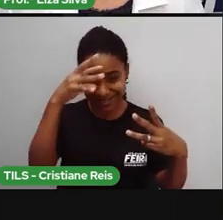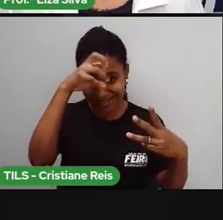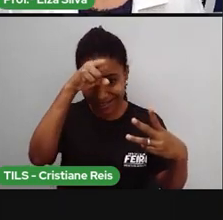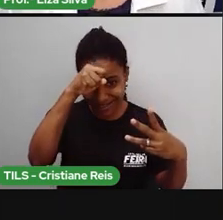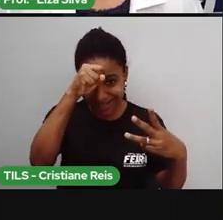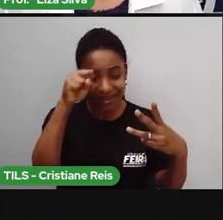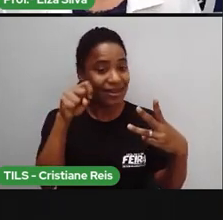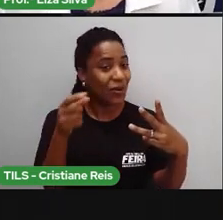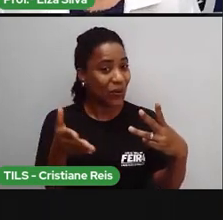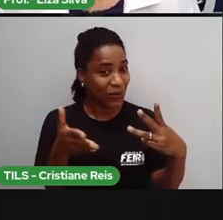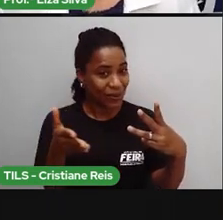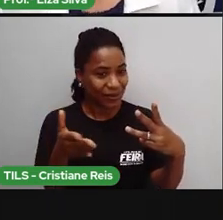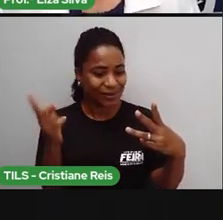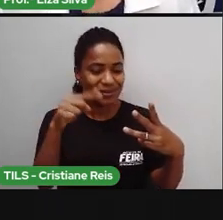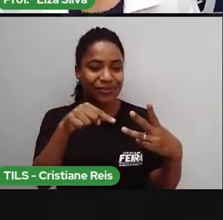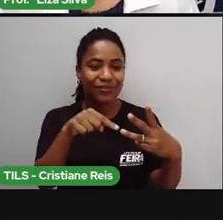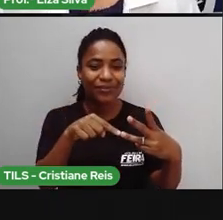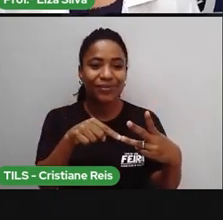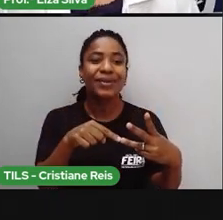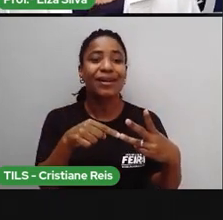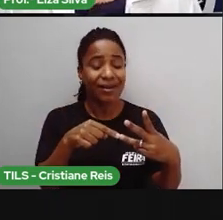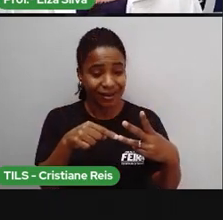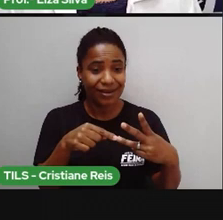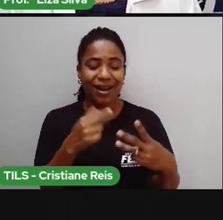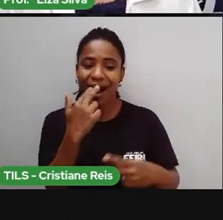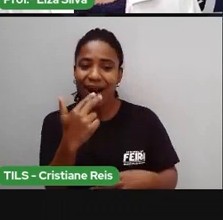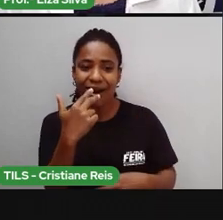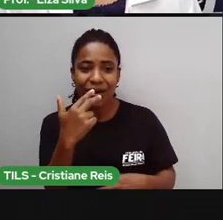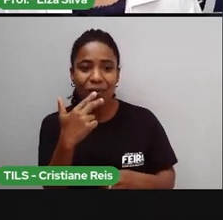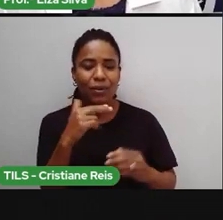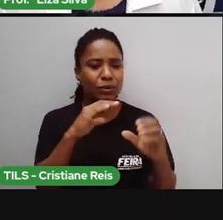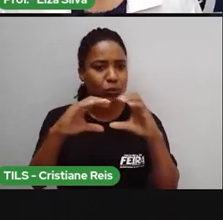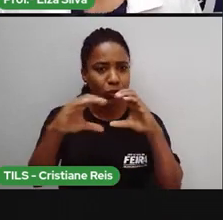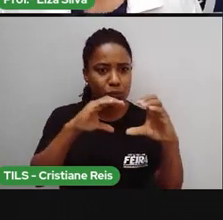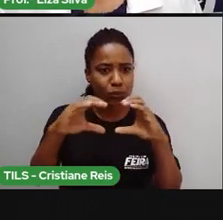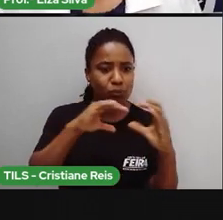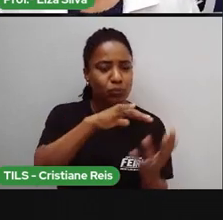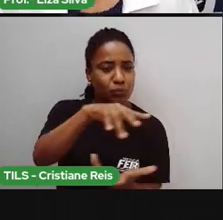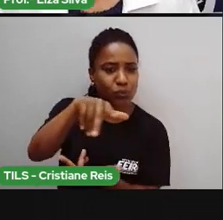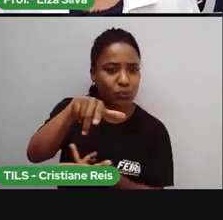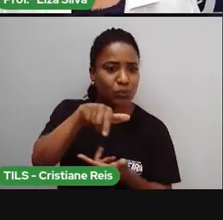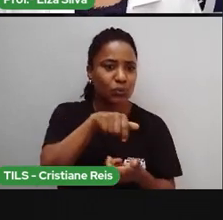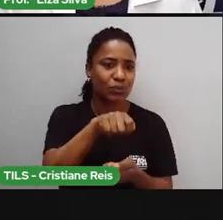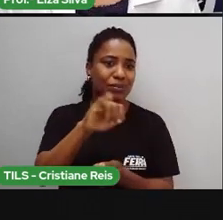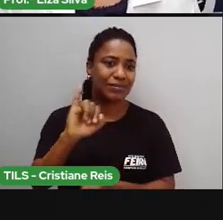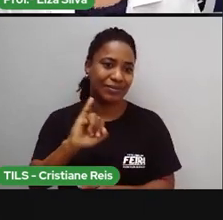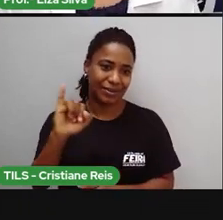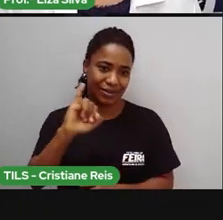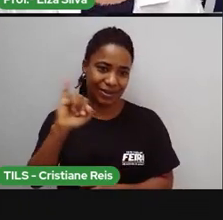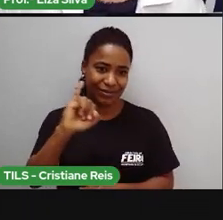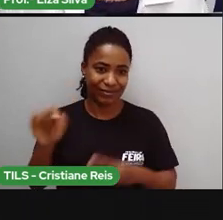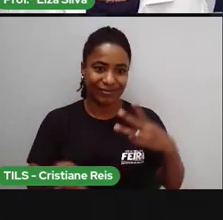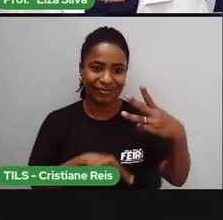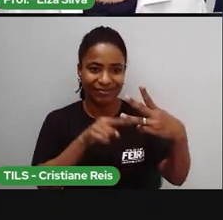ela é considerada a língua da comunicação internacional e ocupa o terceiro lugar.